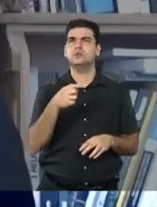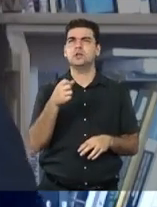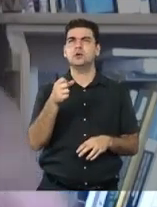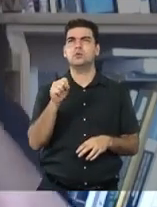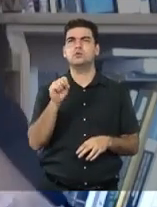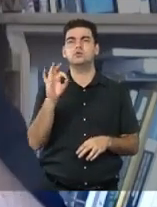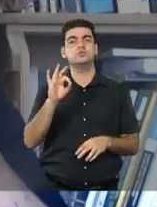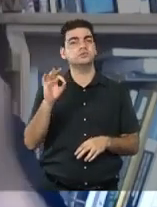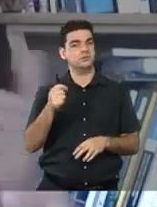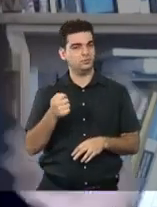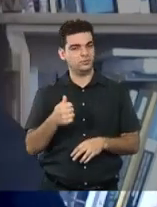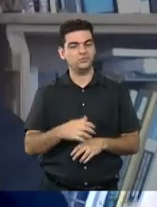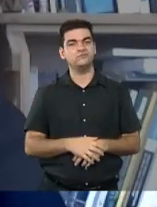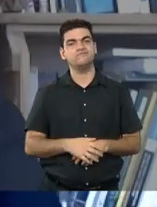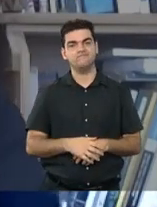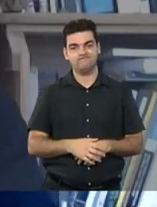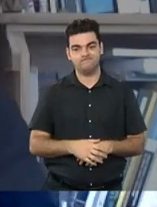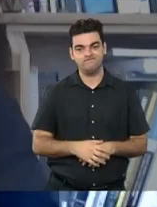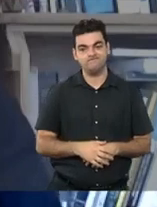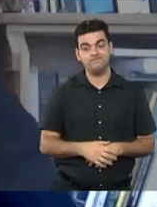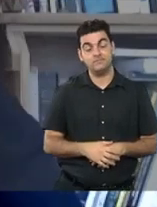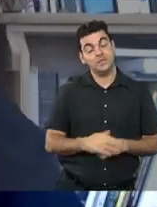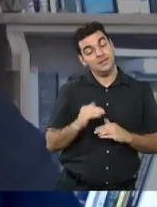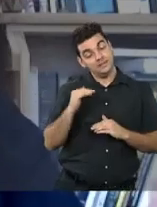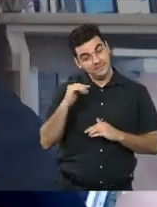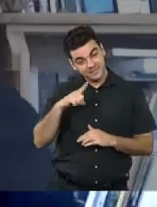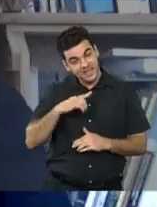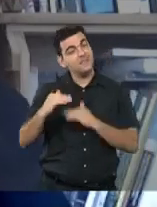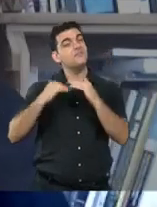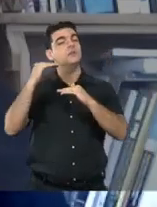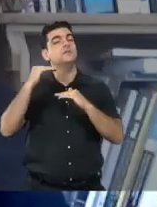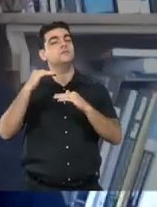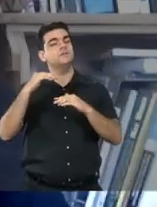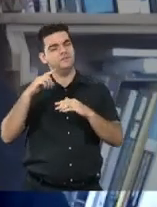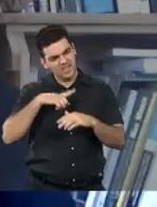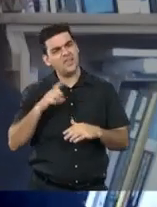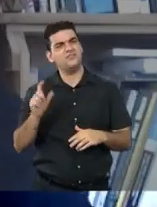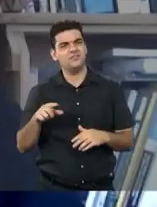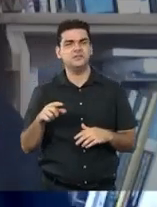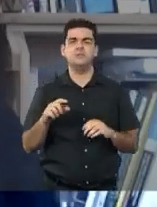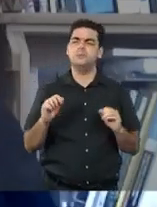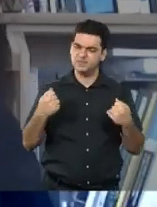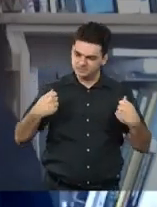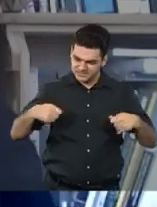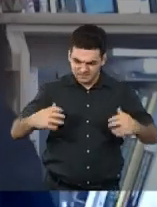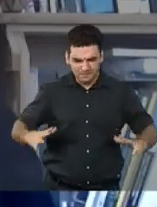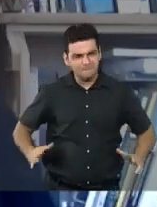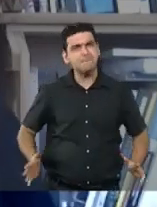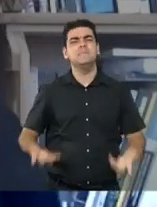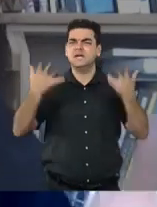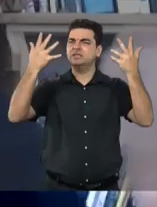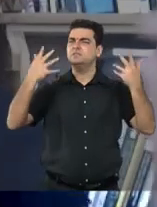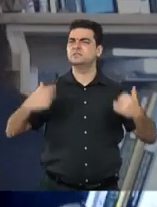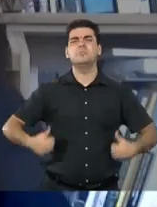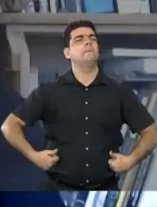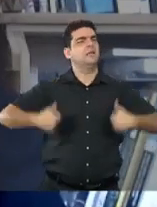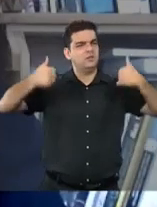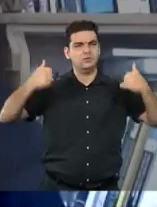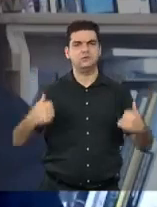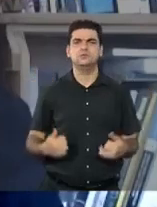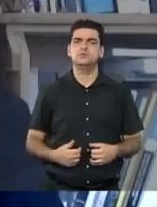o que mostra que nós avançamos, avançamos, mas há muito que avançar, e nós queremos sim ter